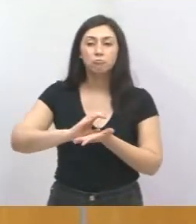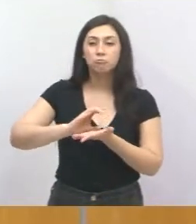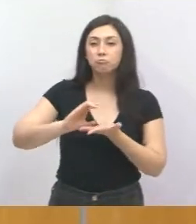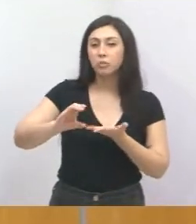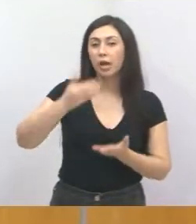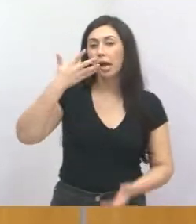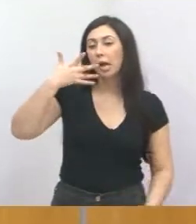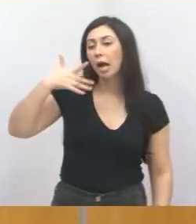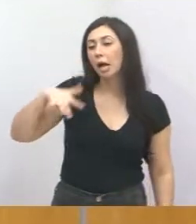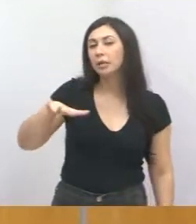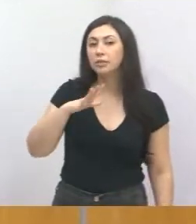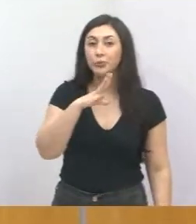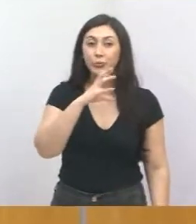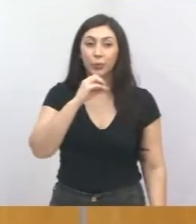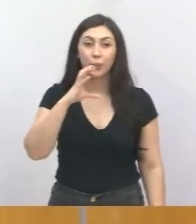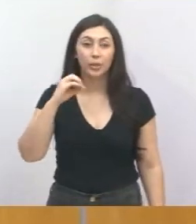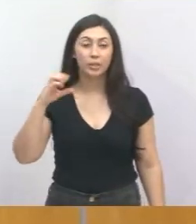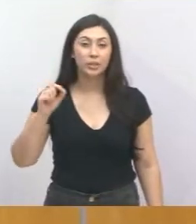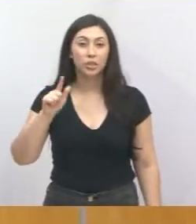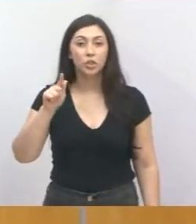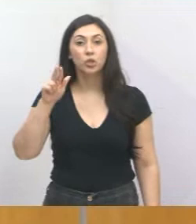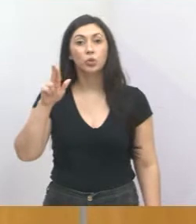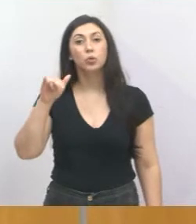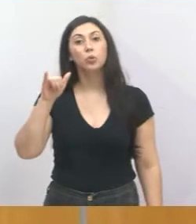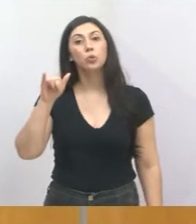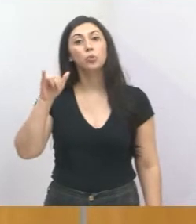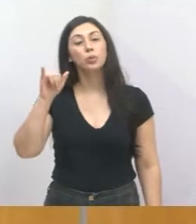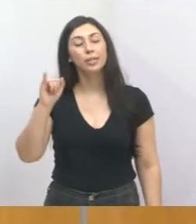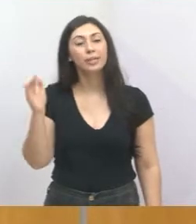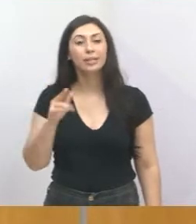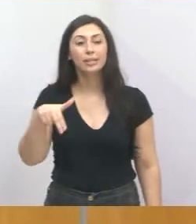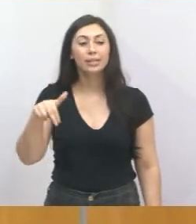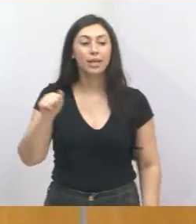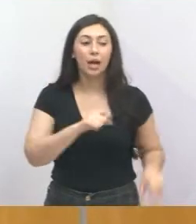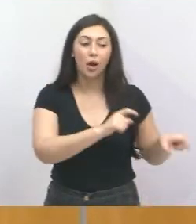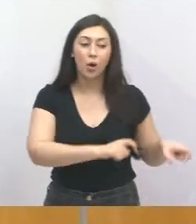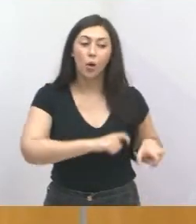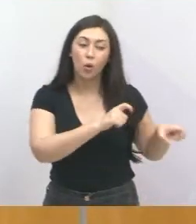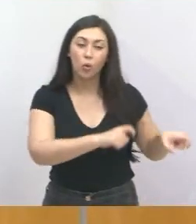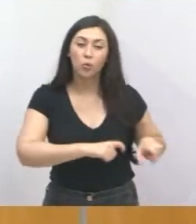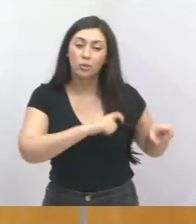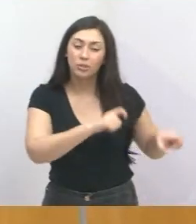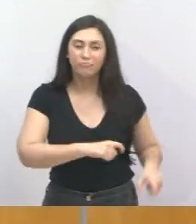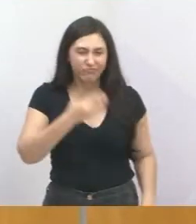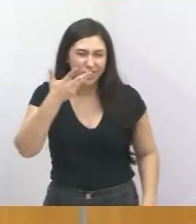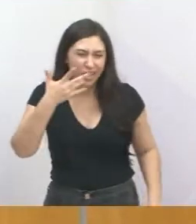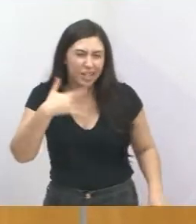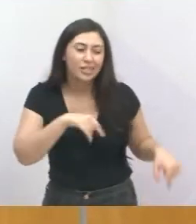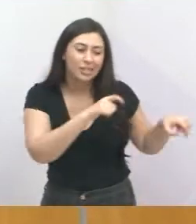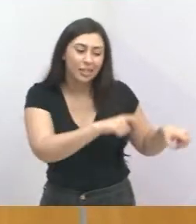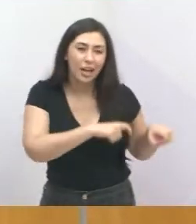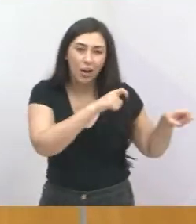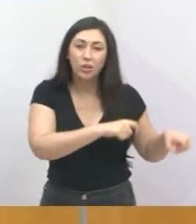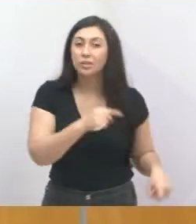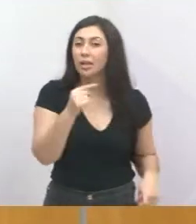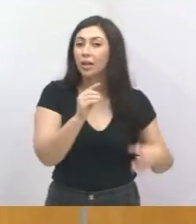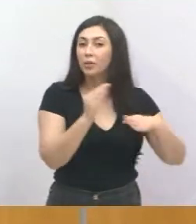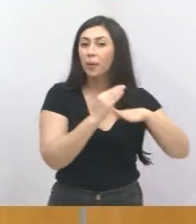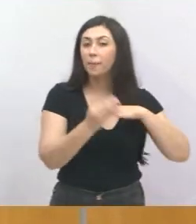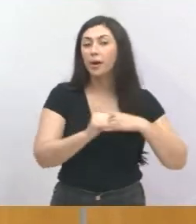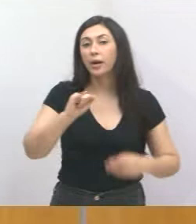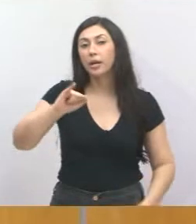Criança e Adolescente, Gurina Roça, que é uma entidade que cuida dos jovens, das crianças lá do Veraneijal,